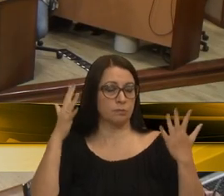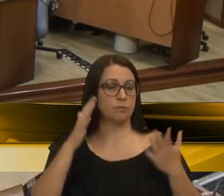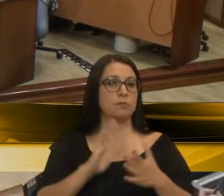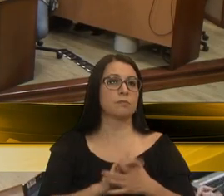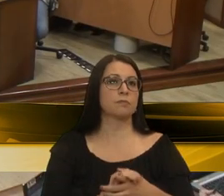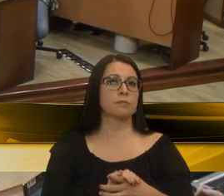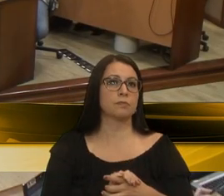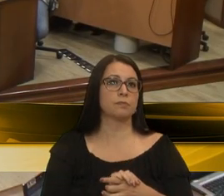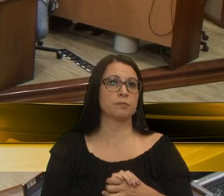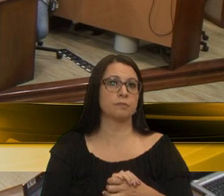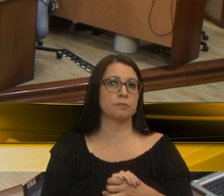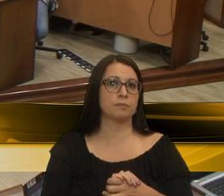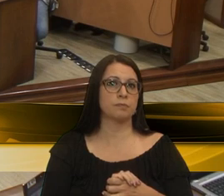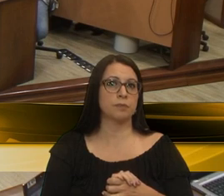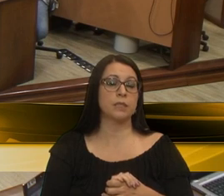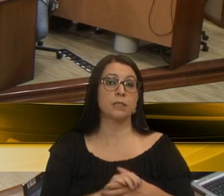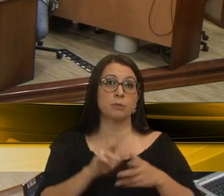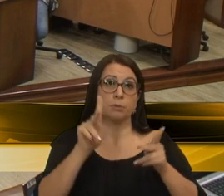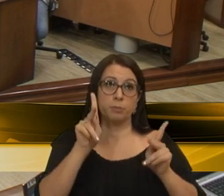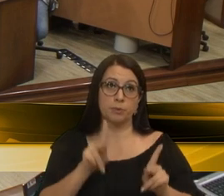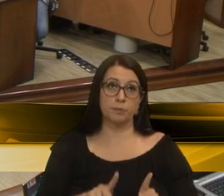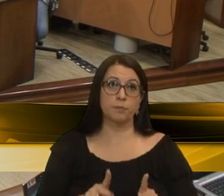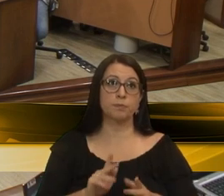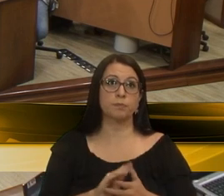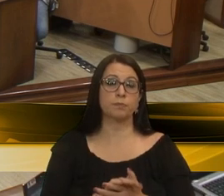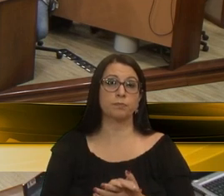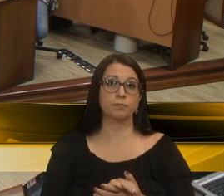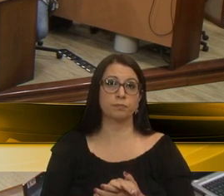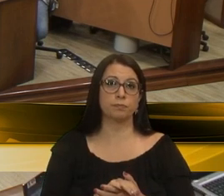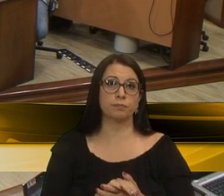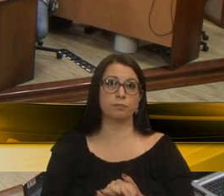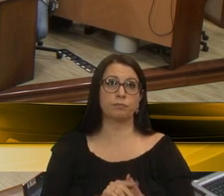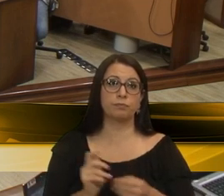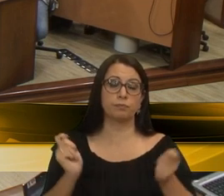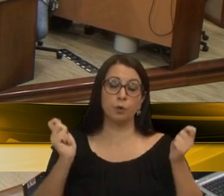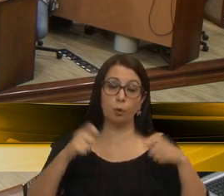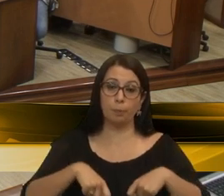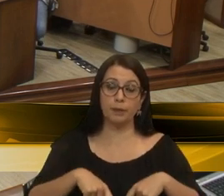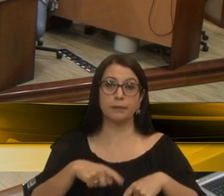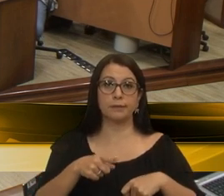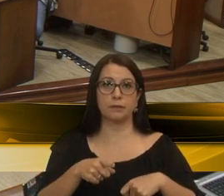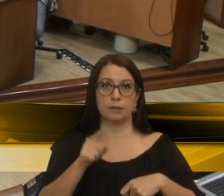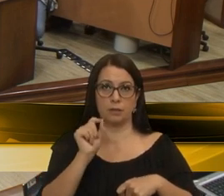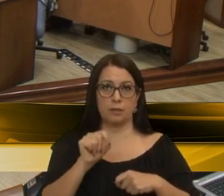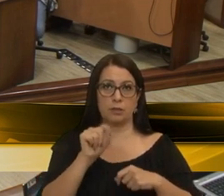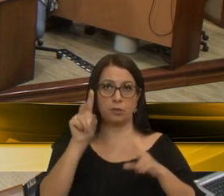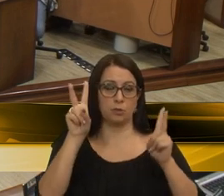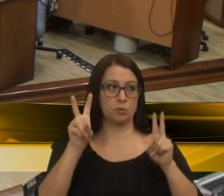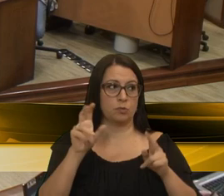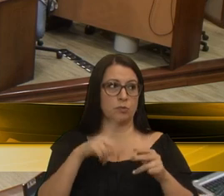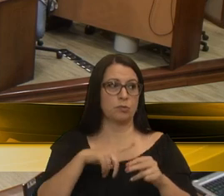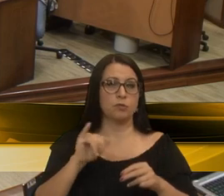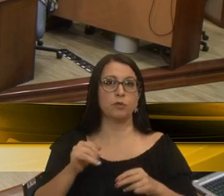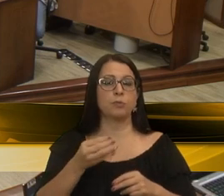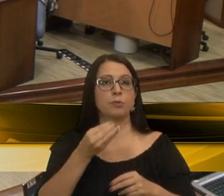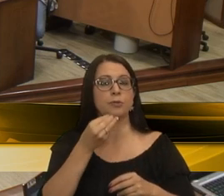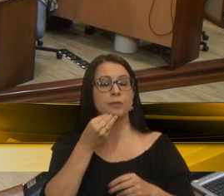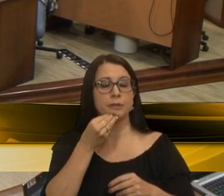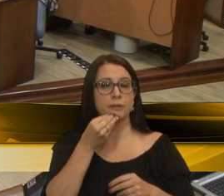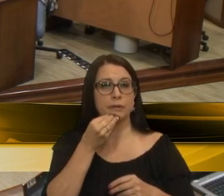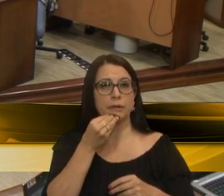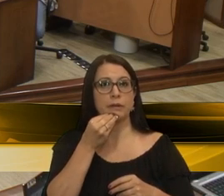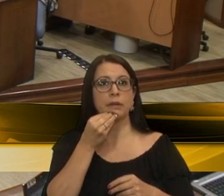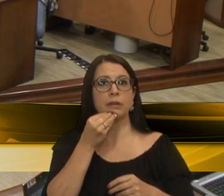por o senhor ser uma pessoa altamente competente nessa área, por ter tido oportunidades